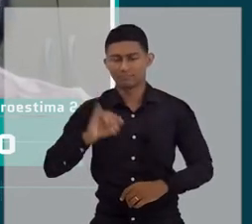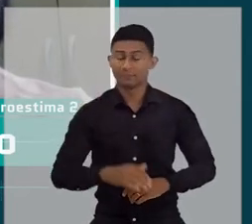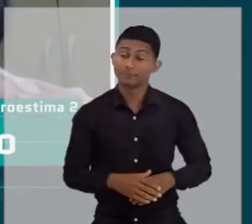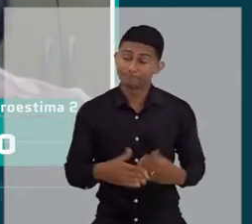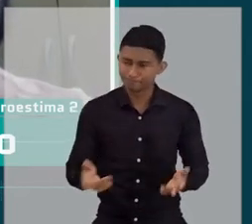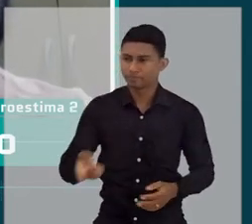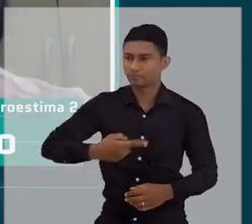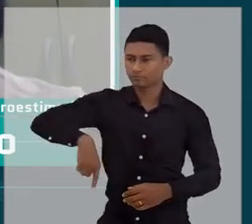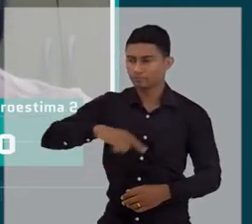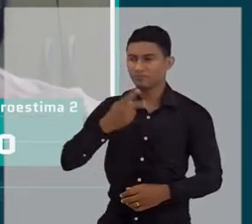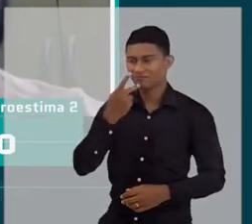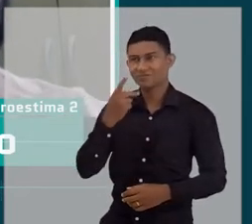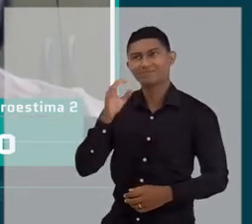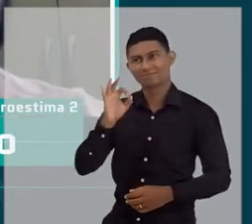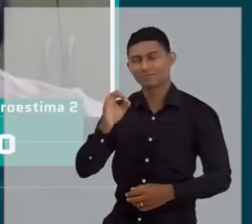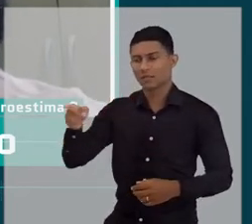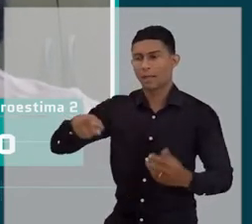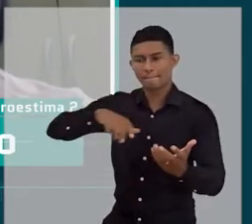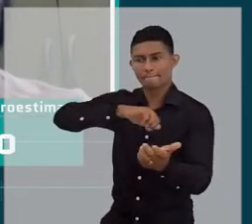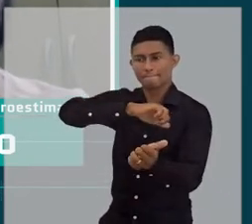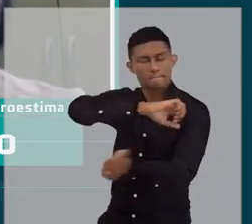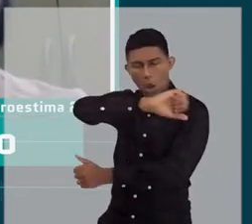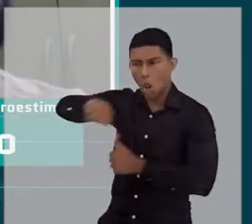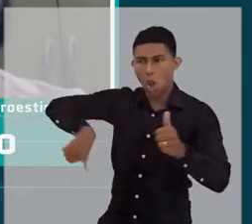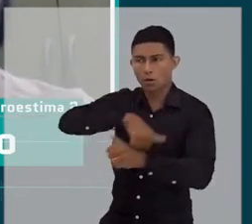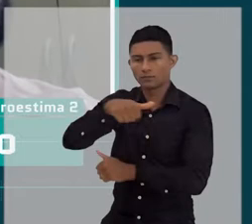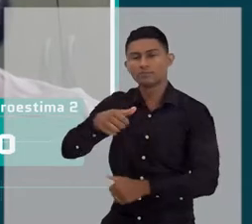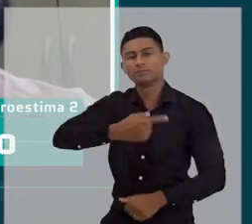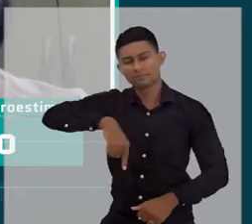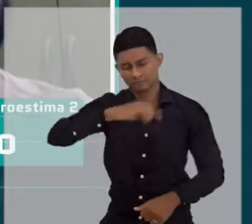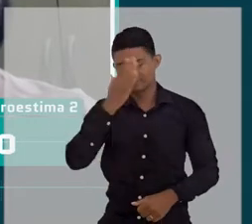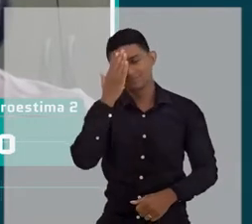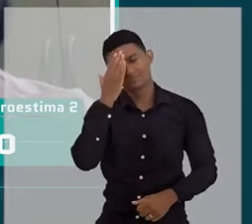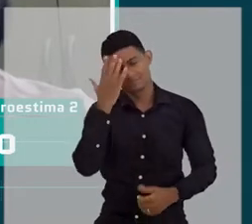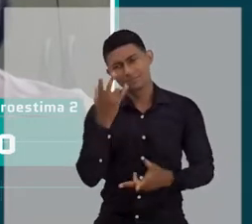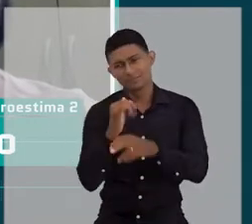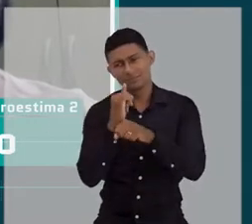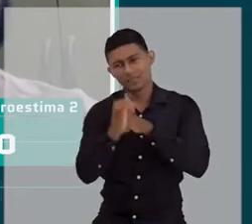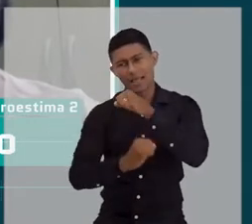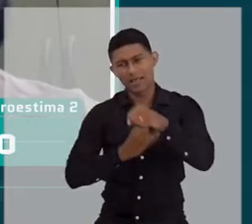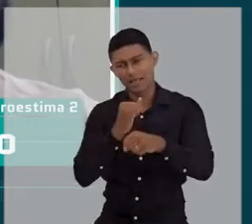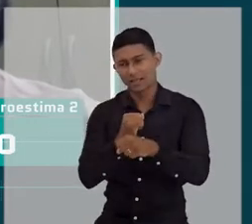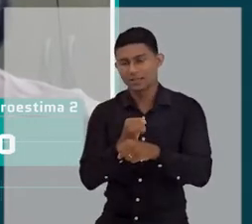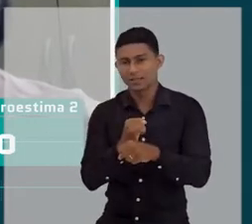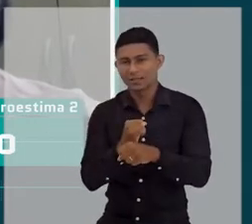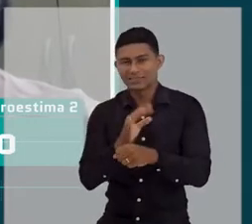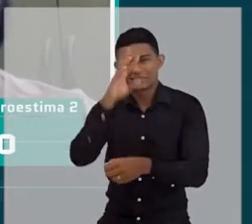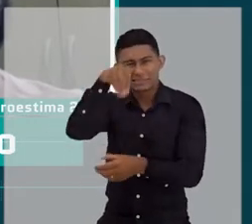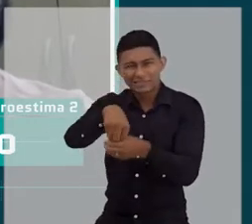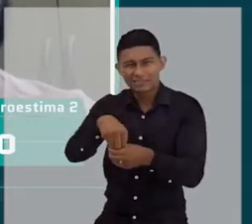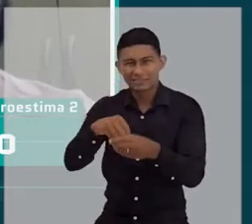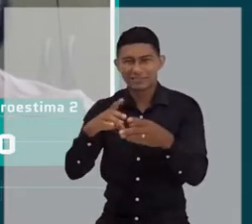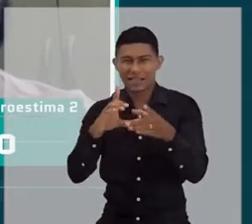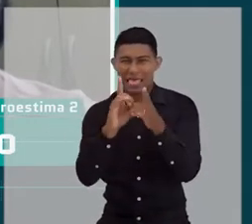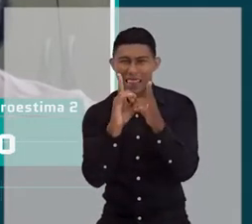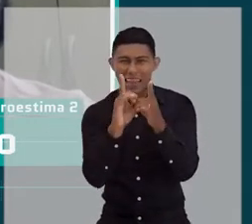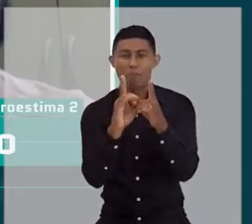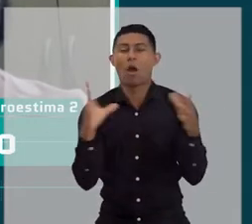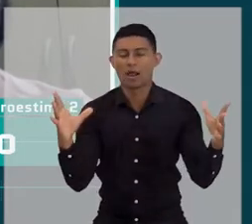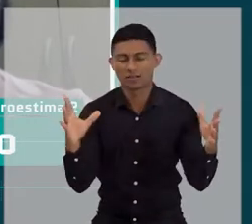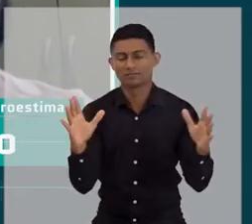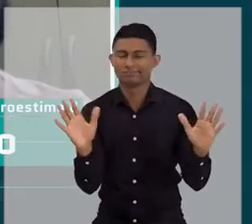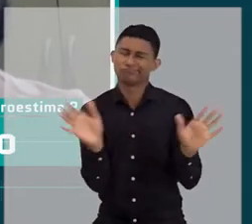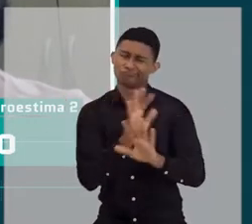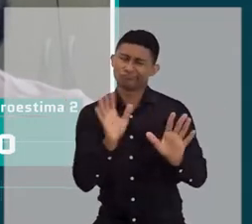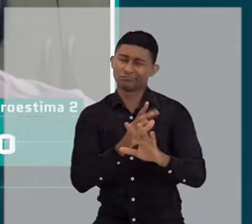Então, agora, quando a gente fala em revolução, mas a gente sabe que a internet também não é um espaço democrático, né?